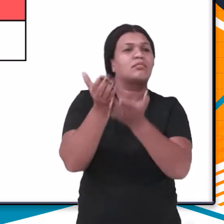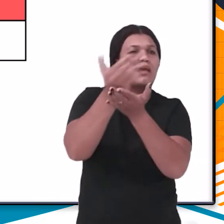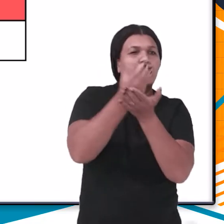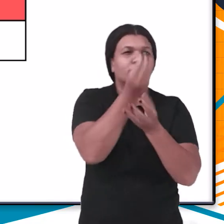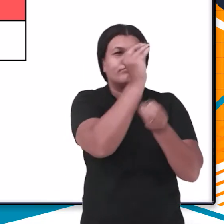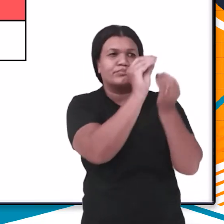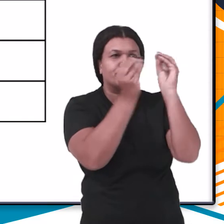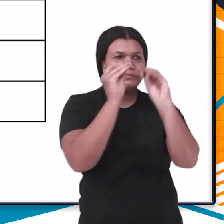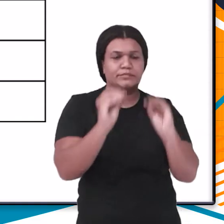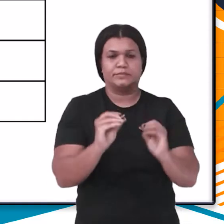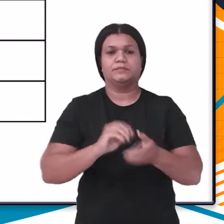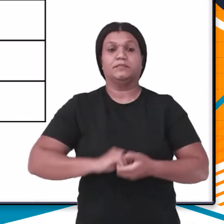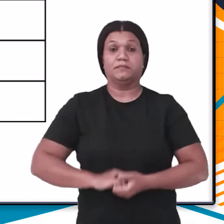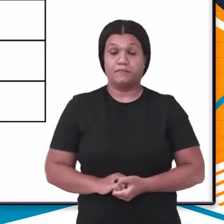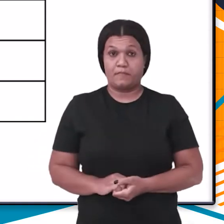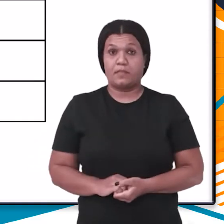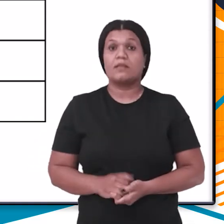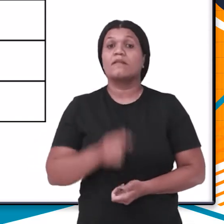dados da tabela.